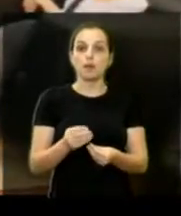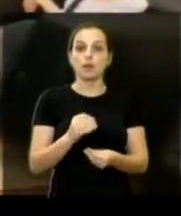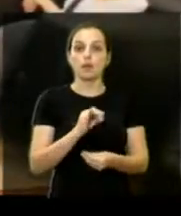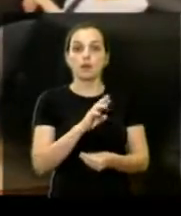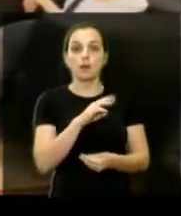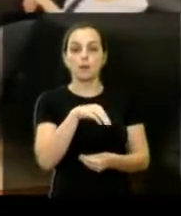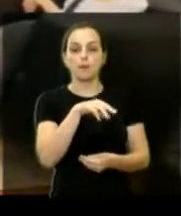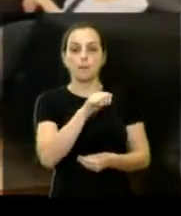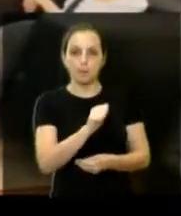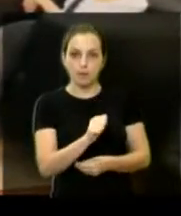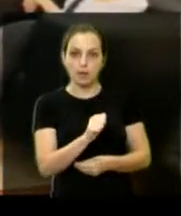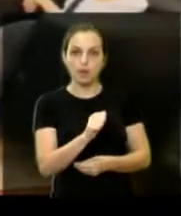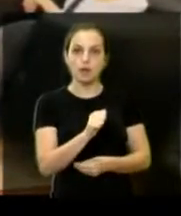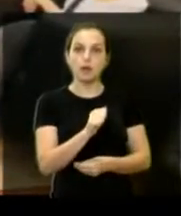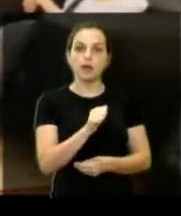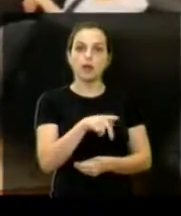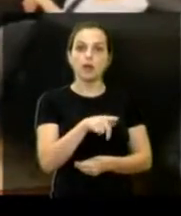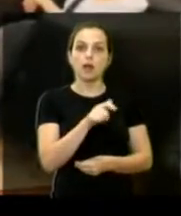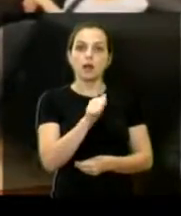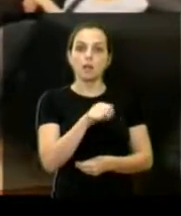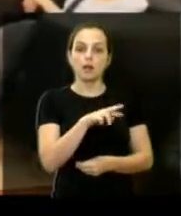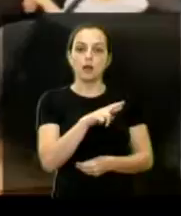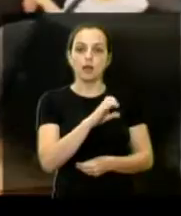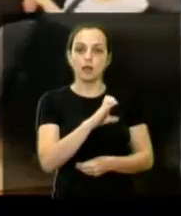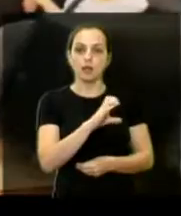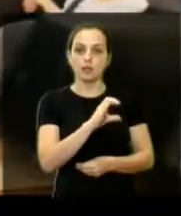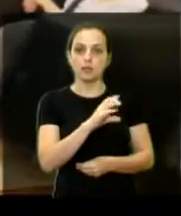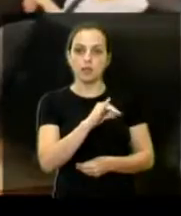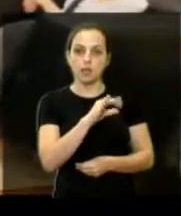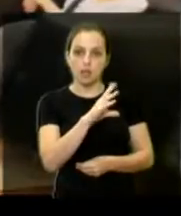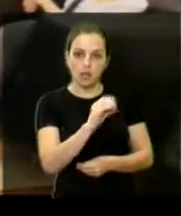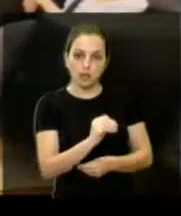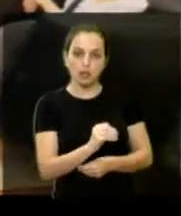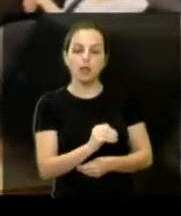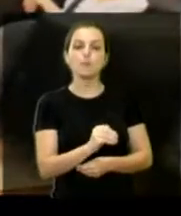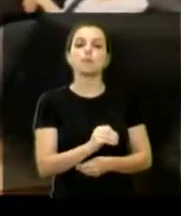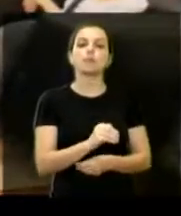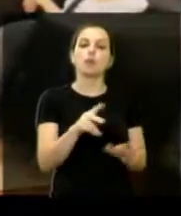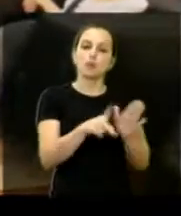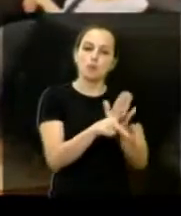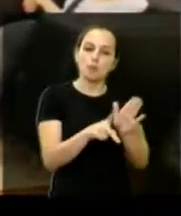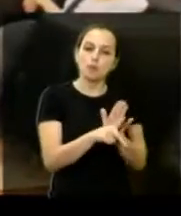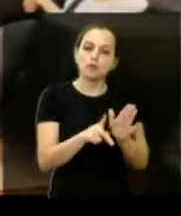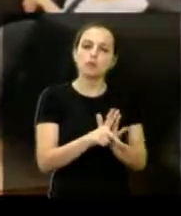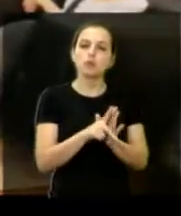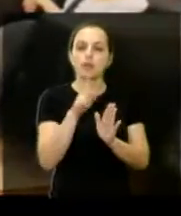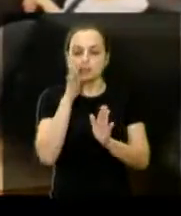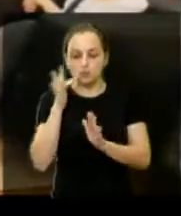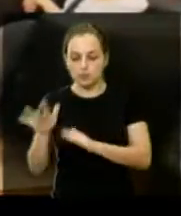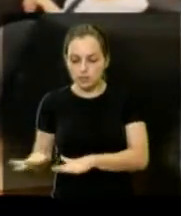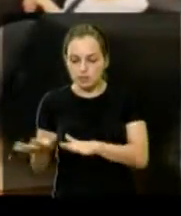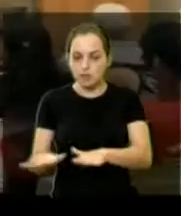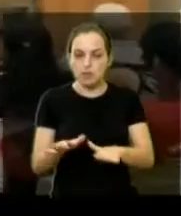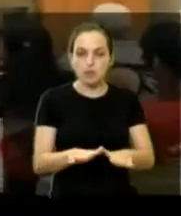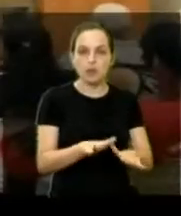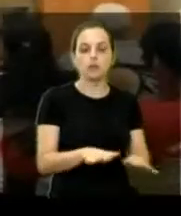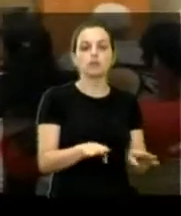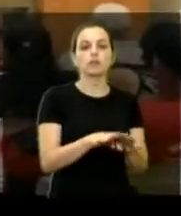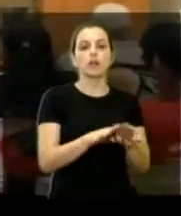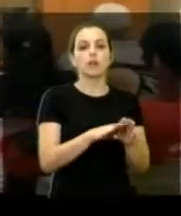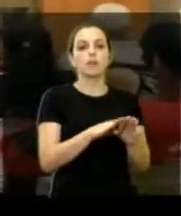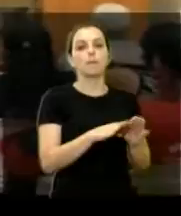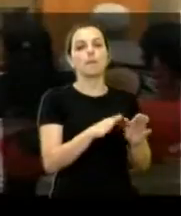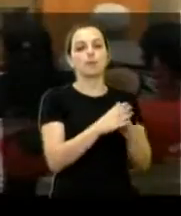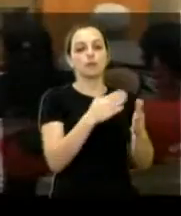Antônia Regina, do Lar Nossa Senhora das Mercês, para falar do projeto Mirim da entidade e também da Escola do Legislativo. Pode passar?